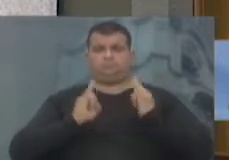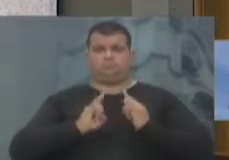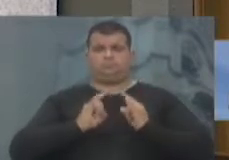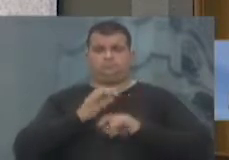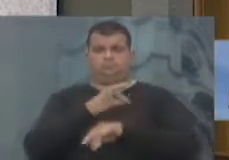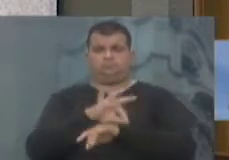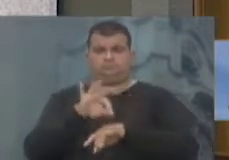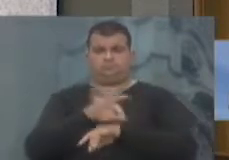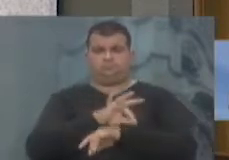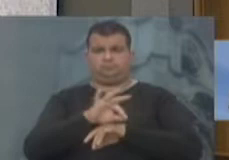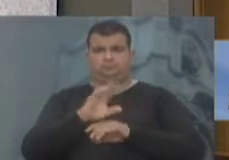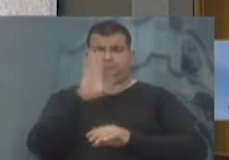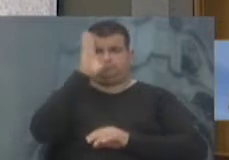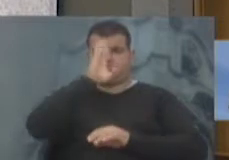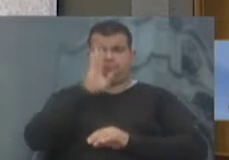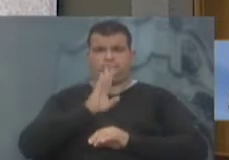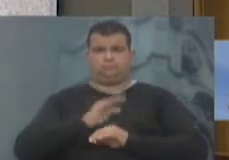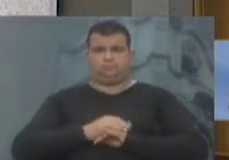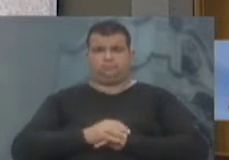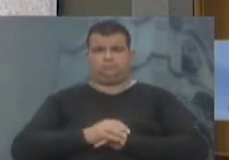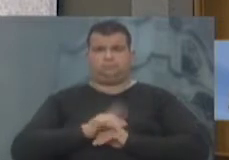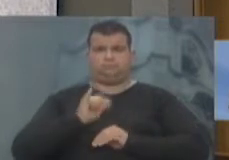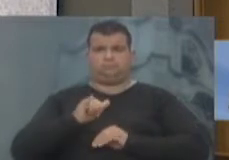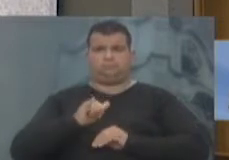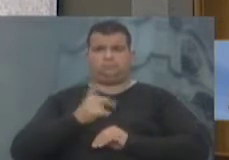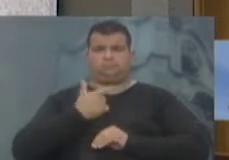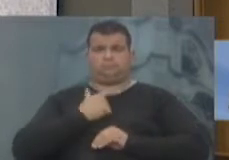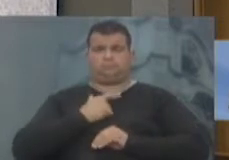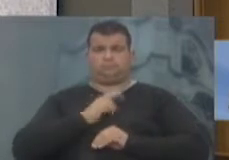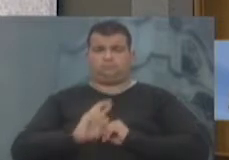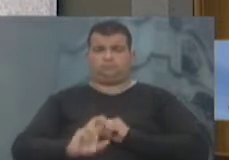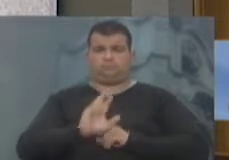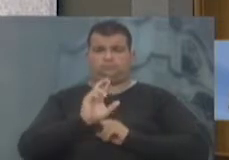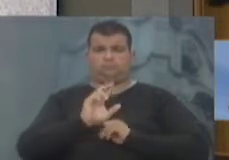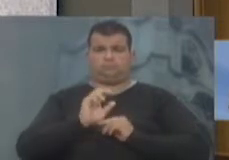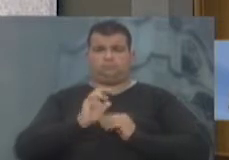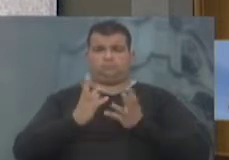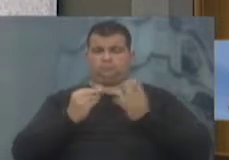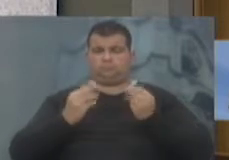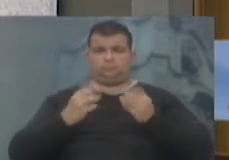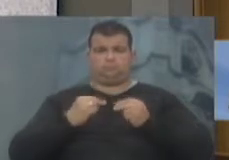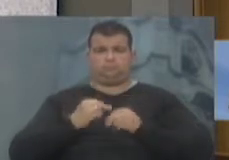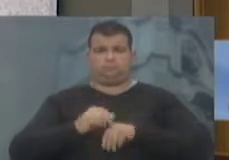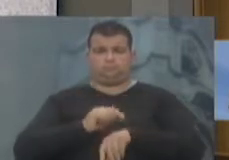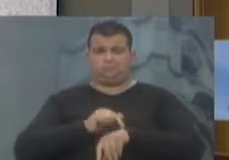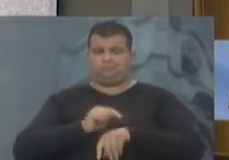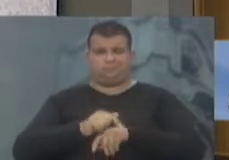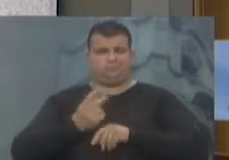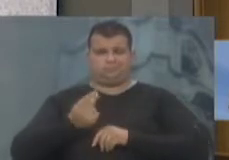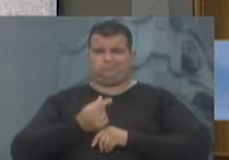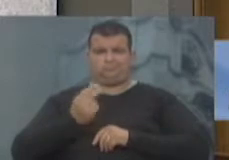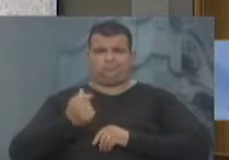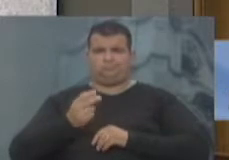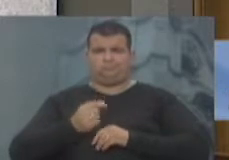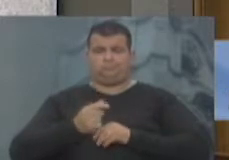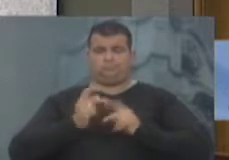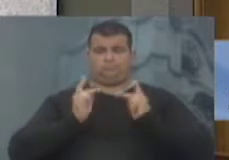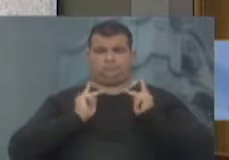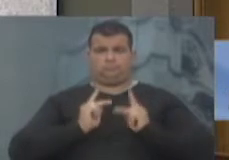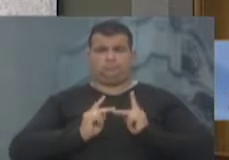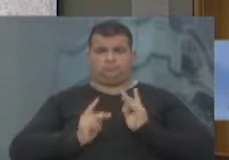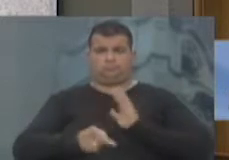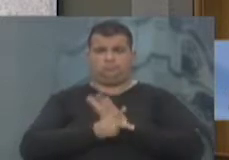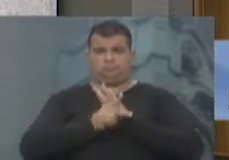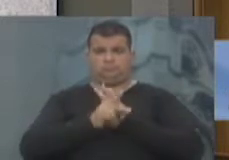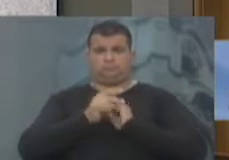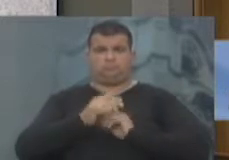de Arquitetos do Brasil vai ser dirigido por tanto tempo por pessoas